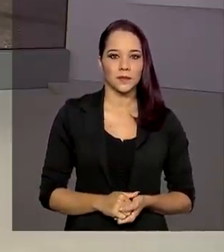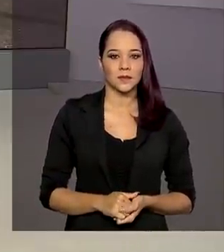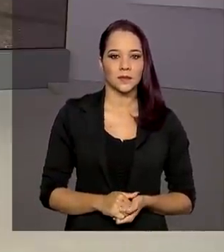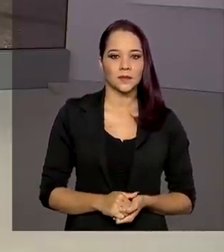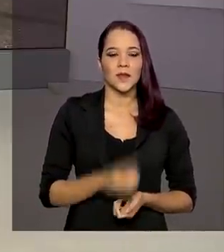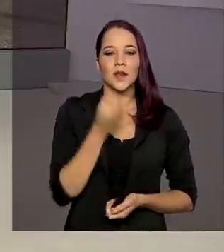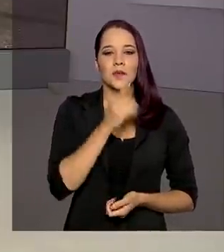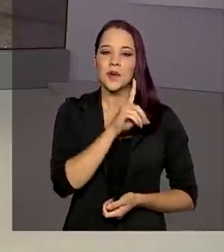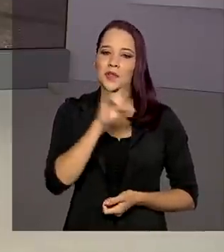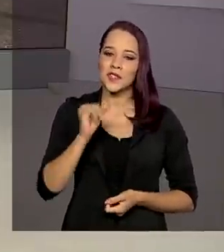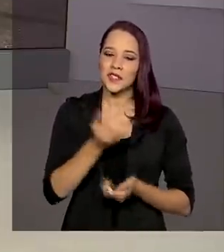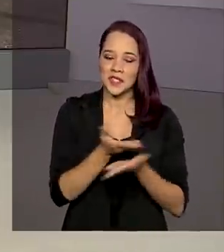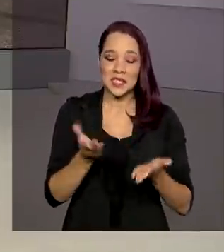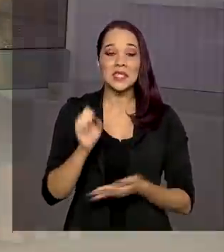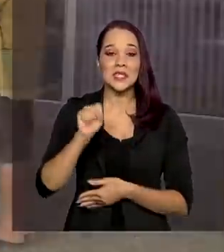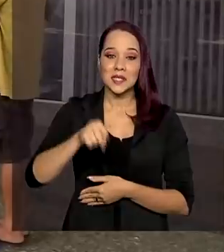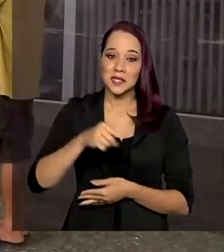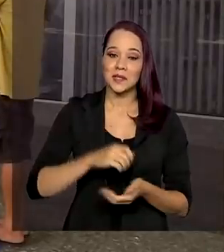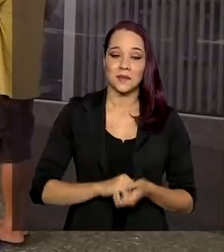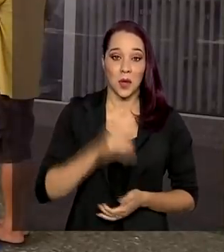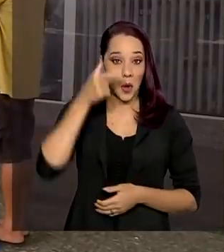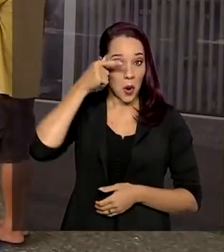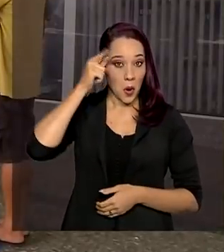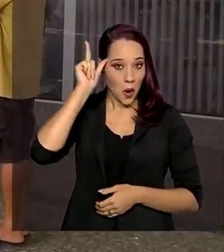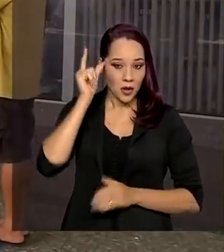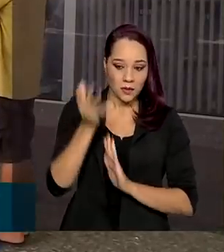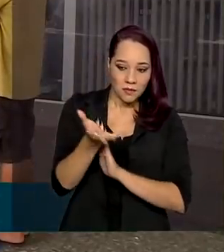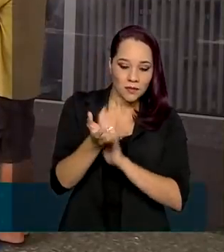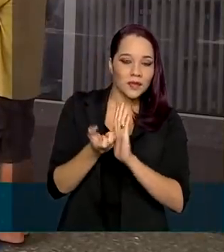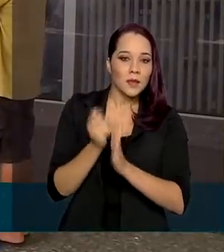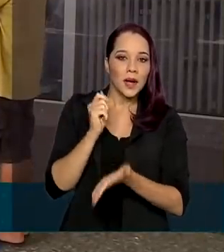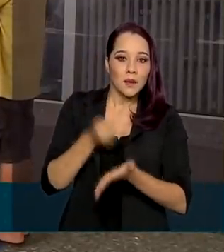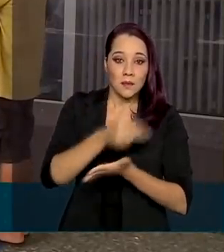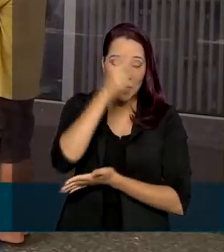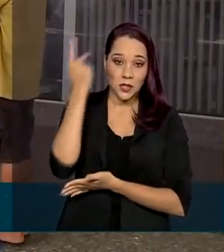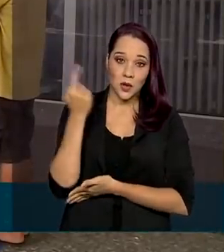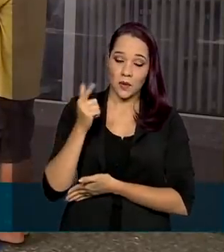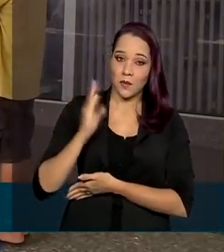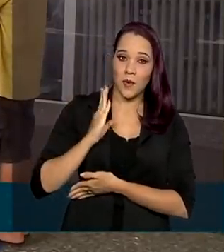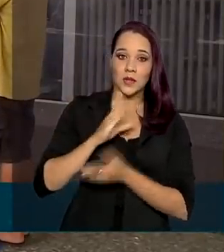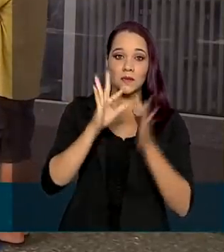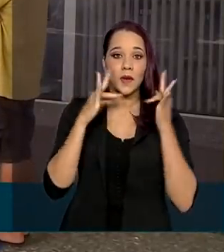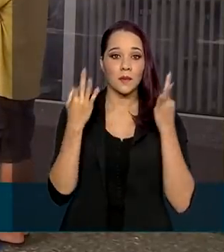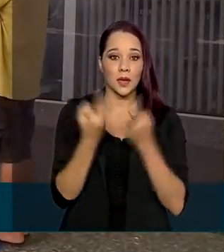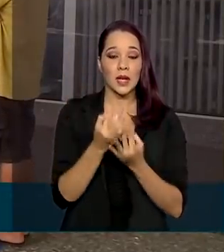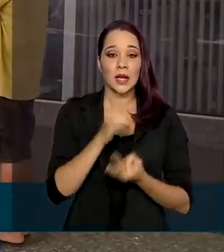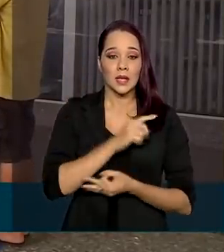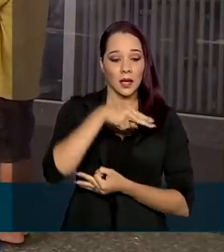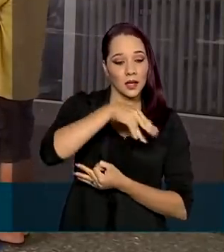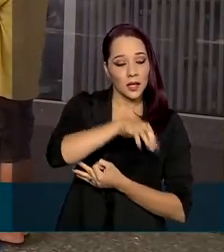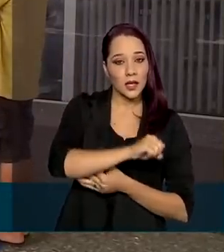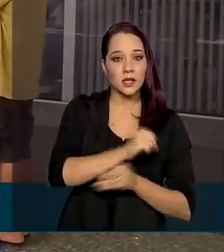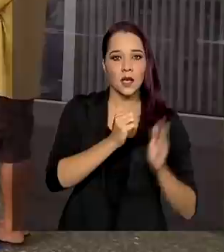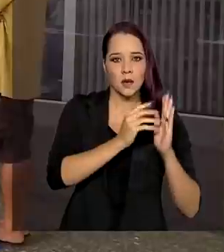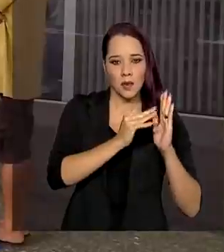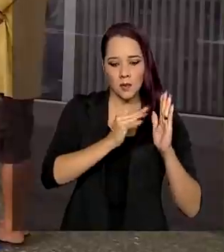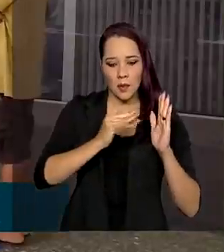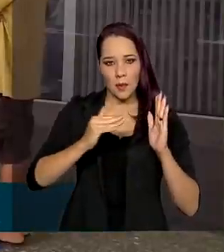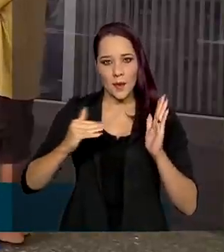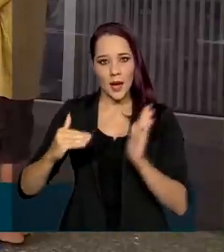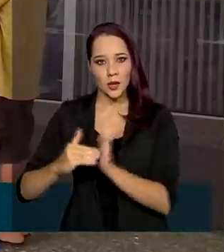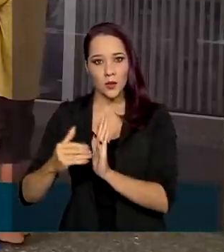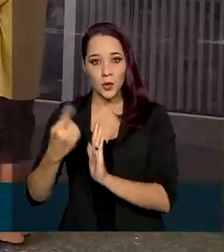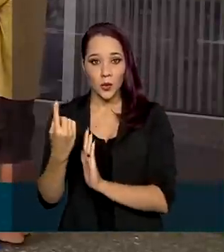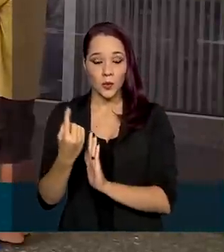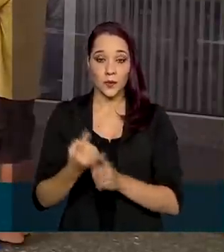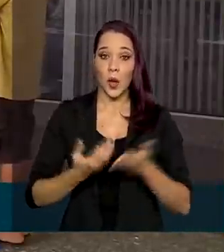Bom dia, Renata. isso mesmo. Ontem receberam o pagamento beneficiários do Bolsa Família que possui o NIS terminado em 1.